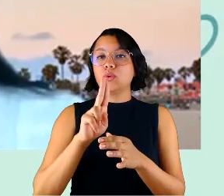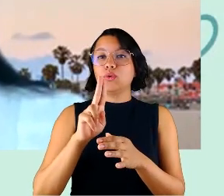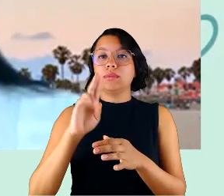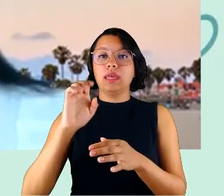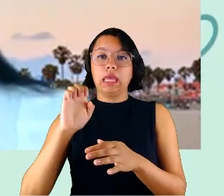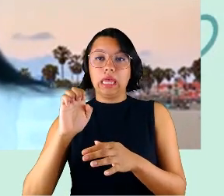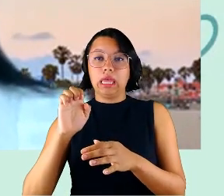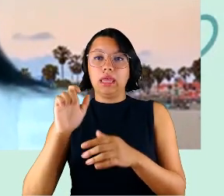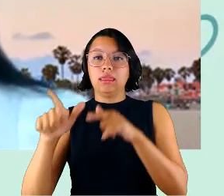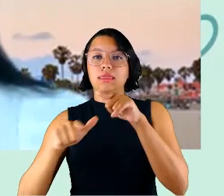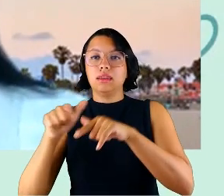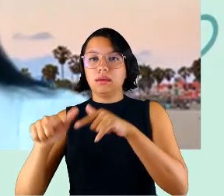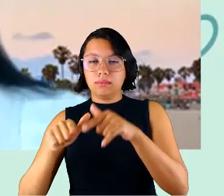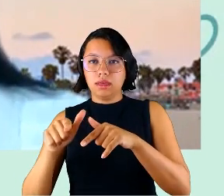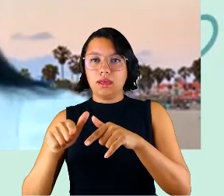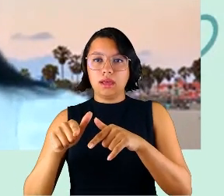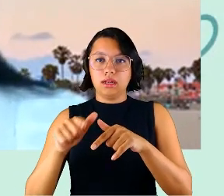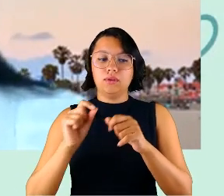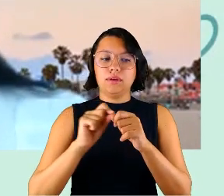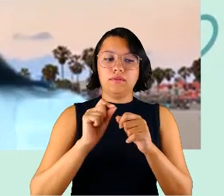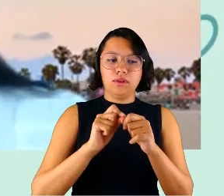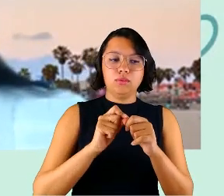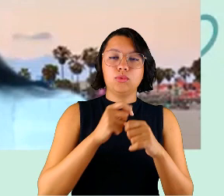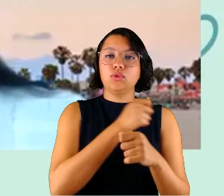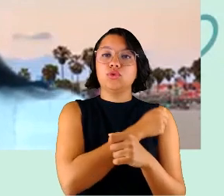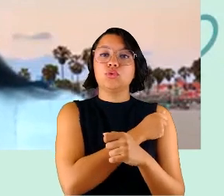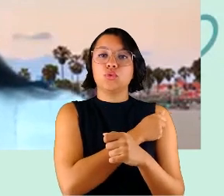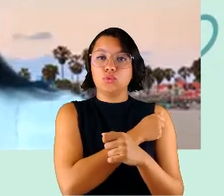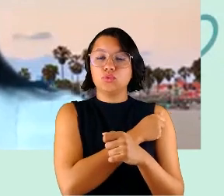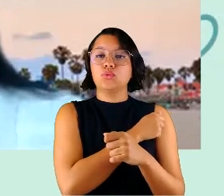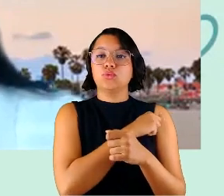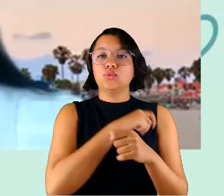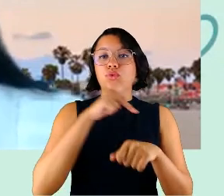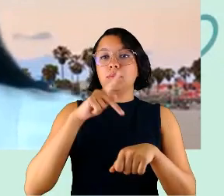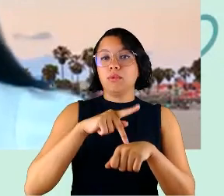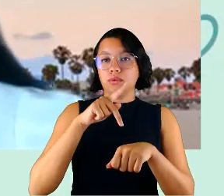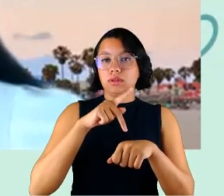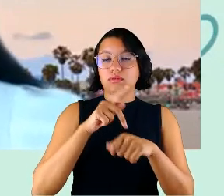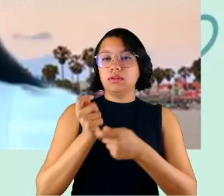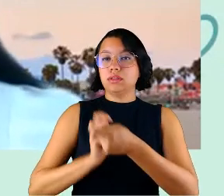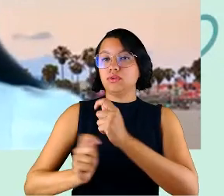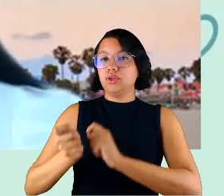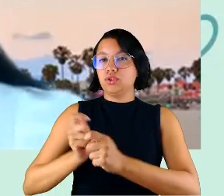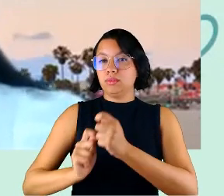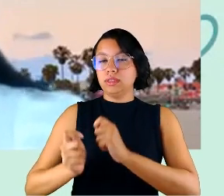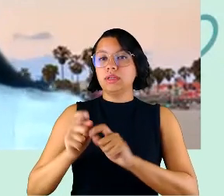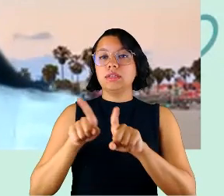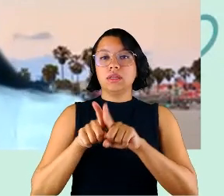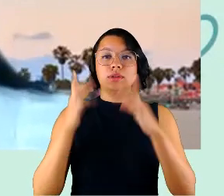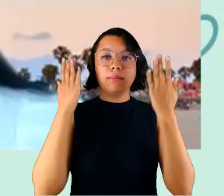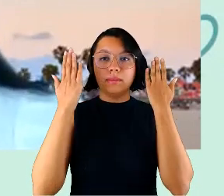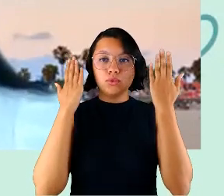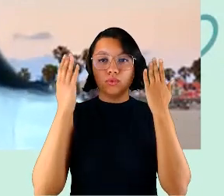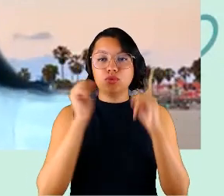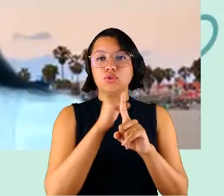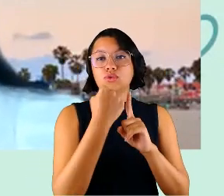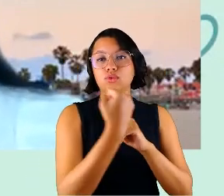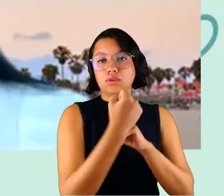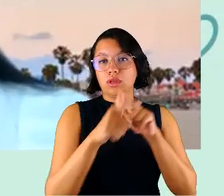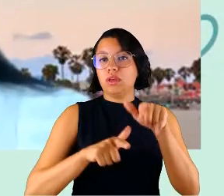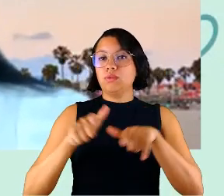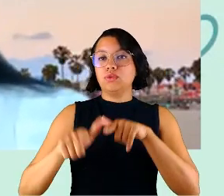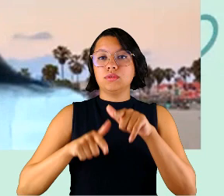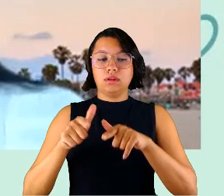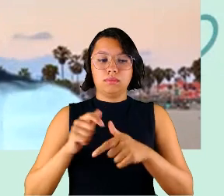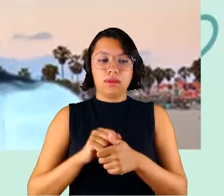Brasília, que é composto por estudantes de pós-graduação da administração e da psicologia social e do trabalho,